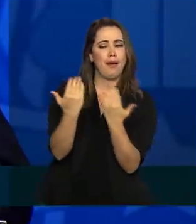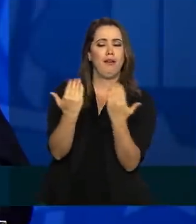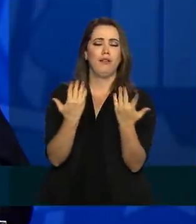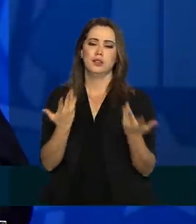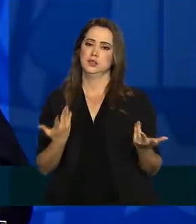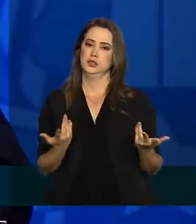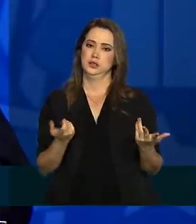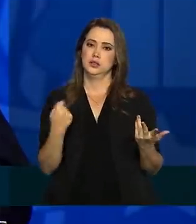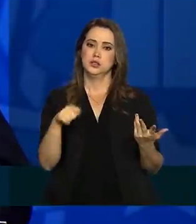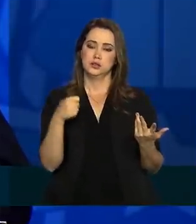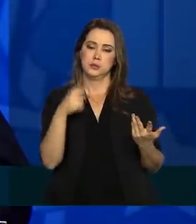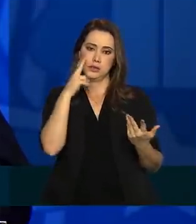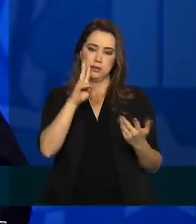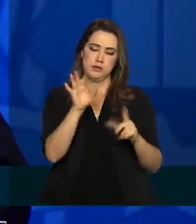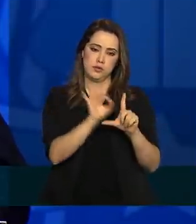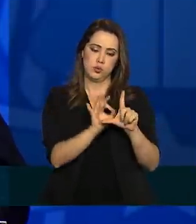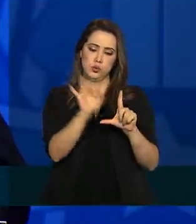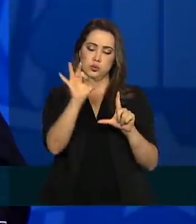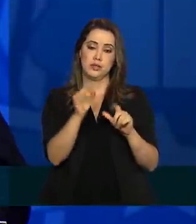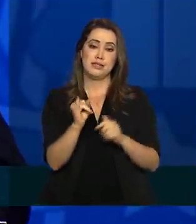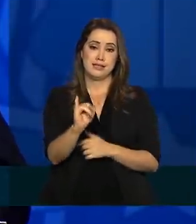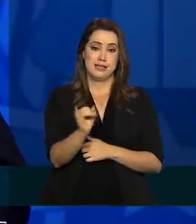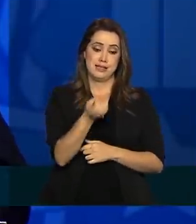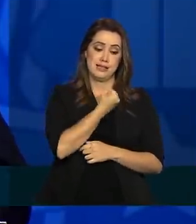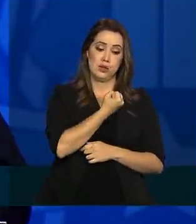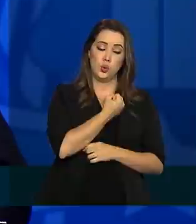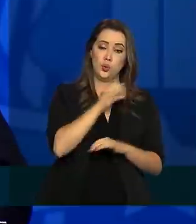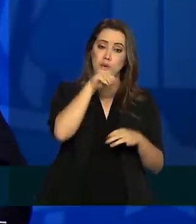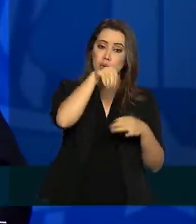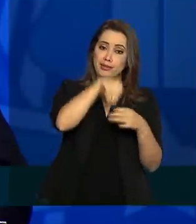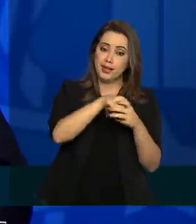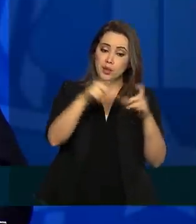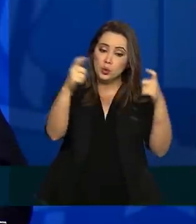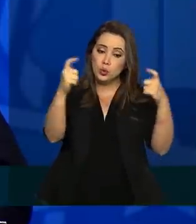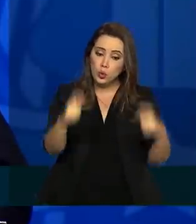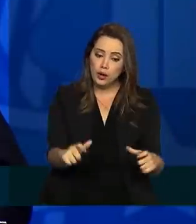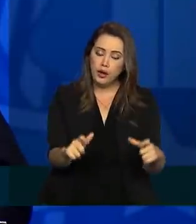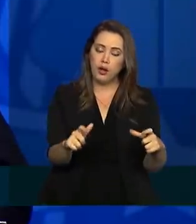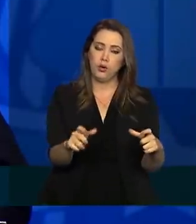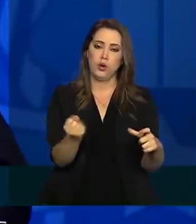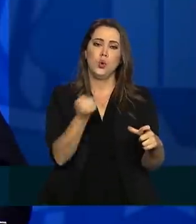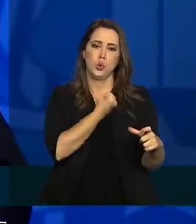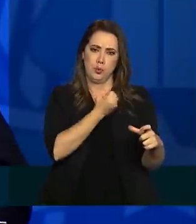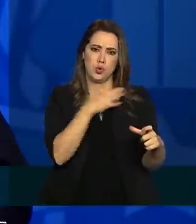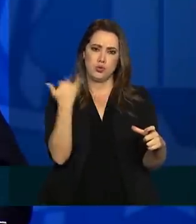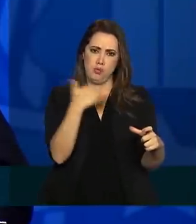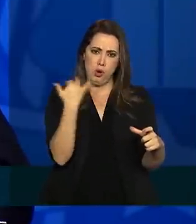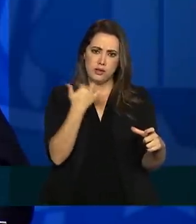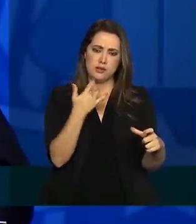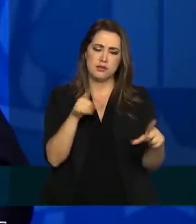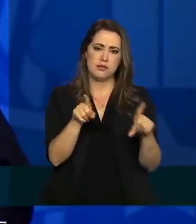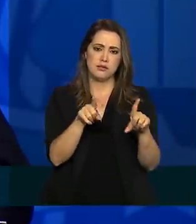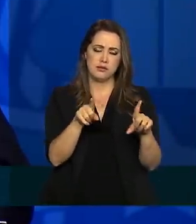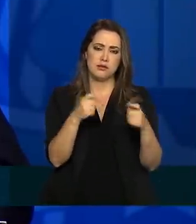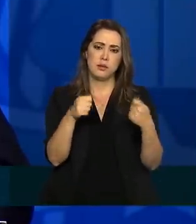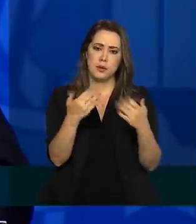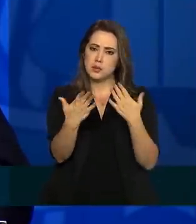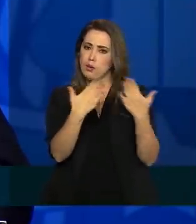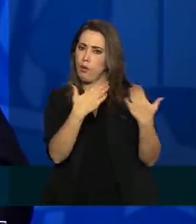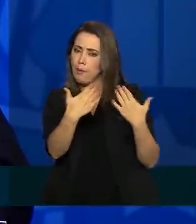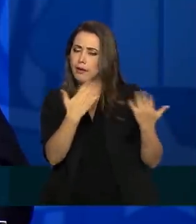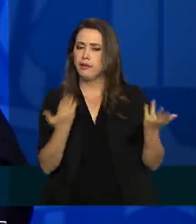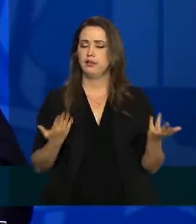ocupados, de UTI. A taxa de letalidade dentro daquele universo considerado, ela deverá ser levada em